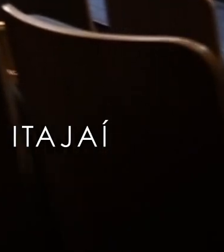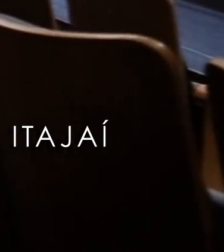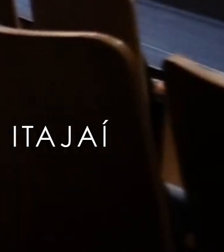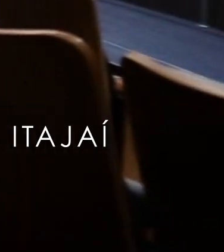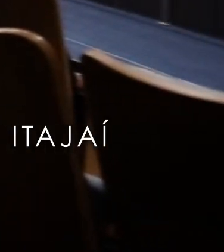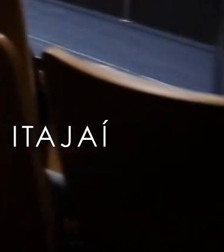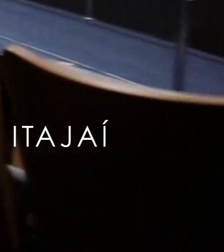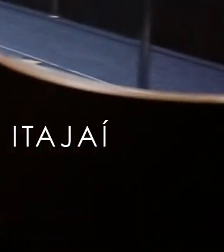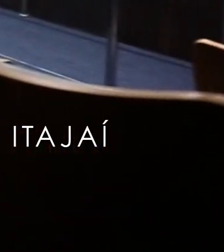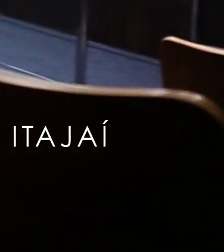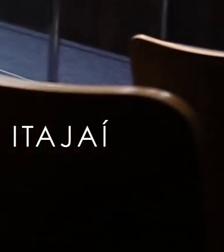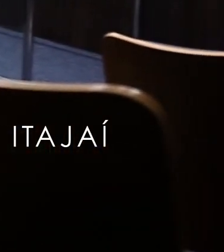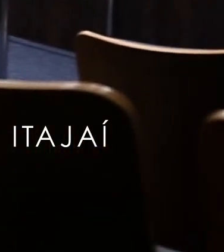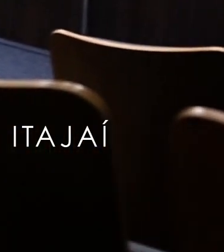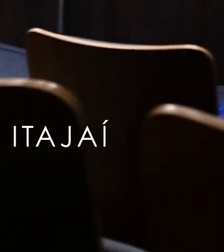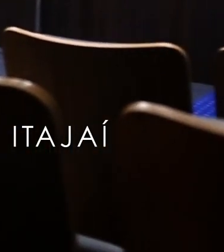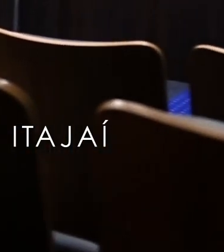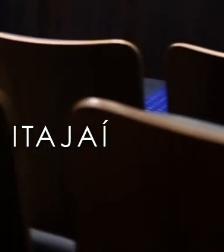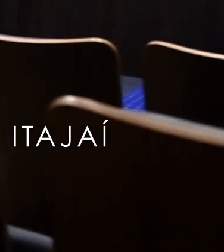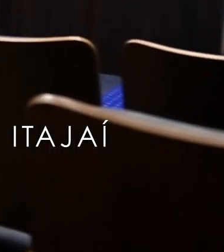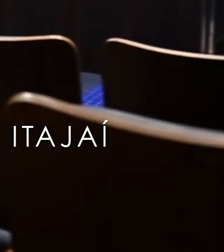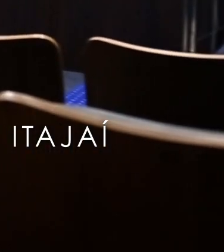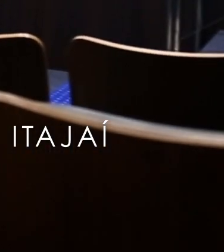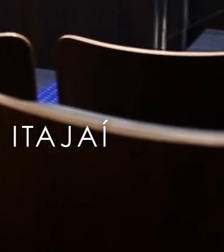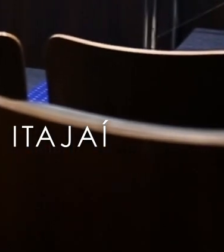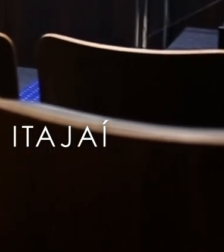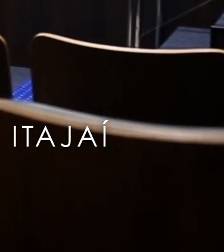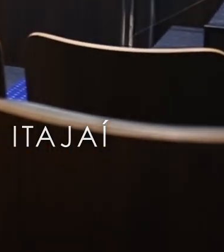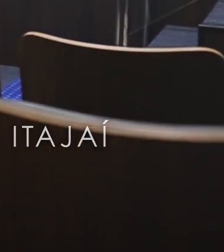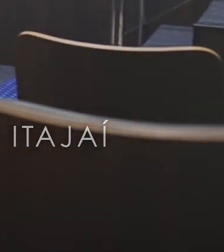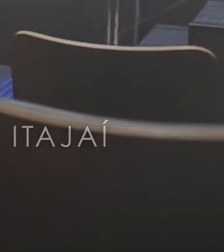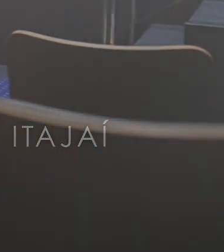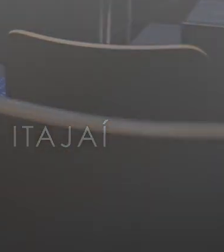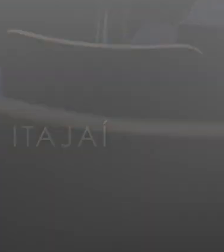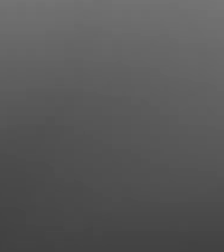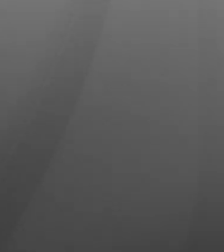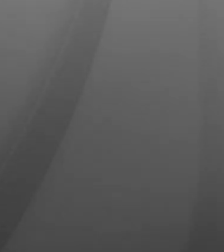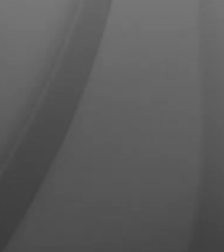Fique por dentro do que acontece na Câmara de Vereadores de Itajaí.